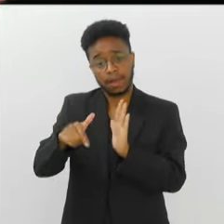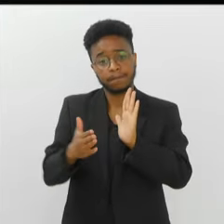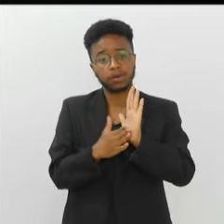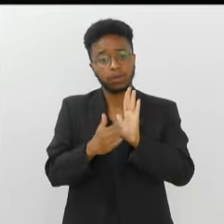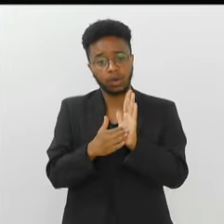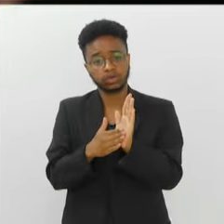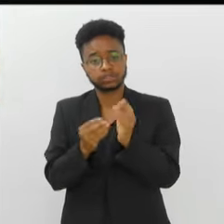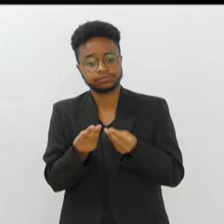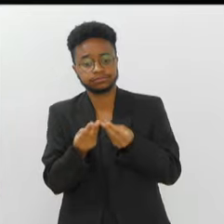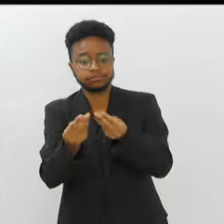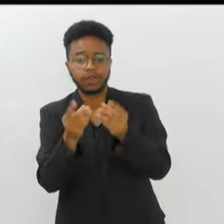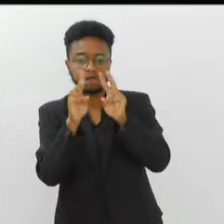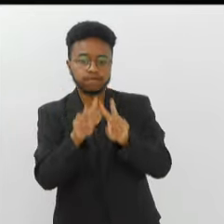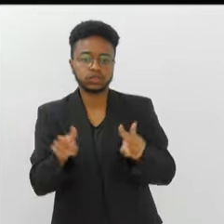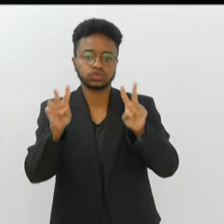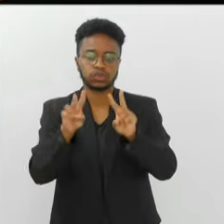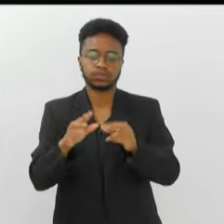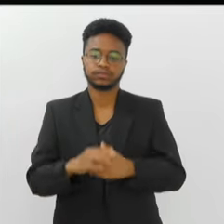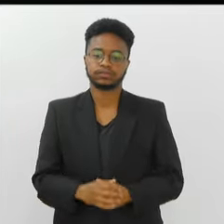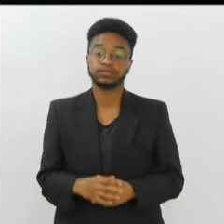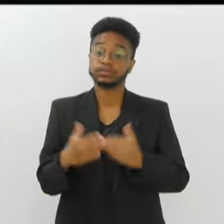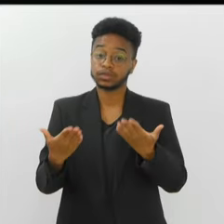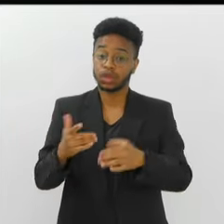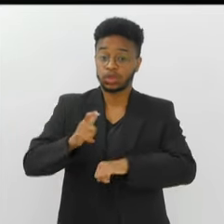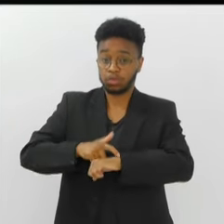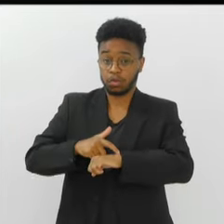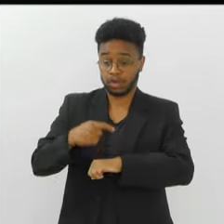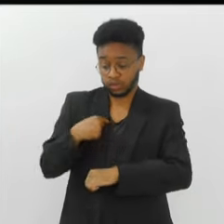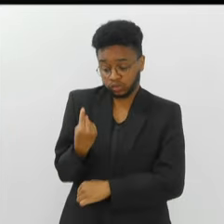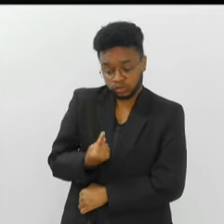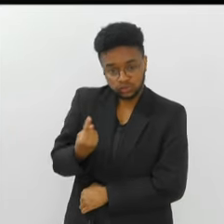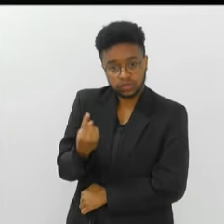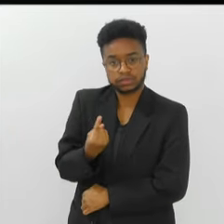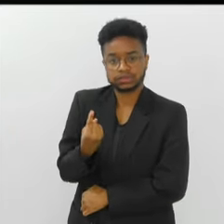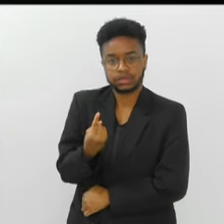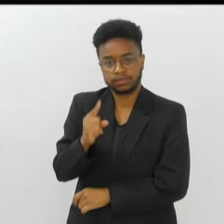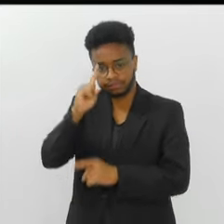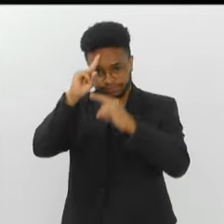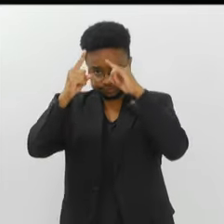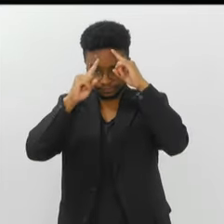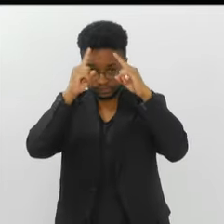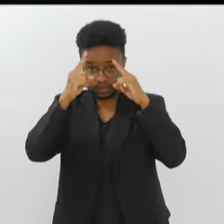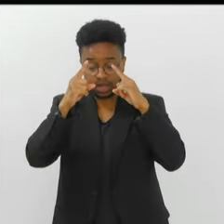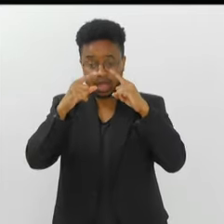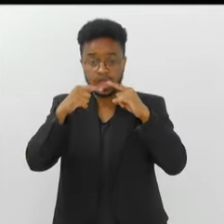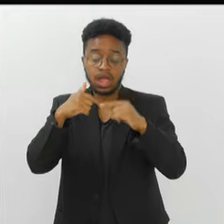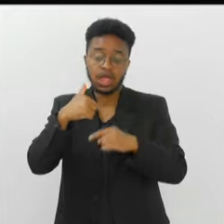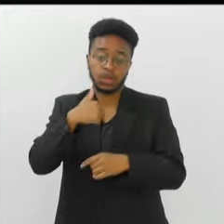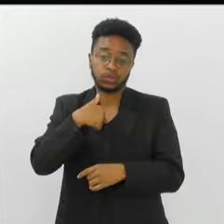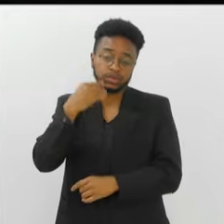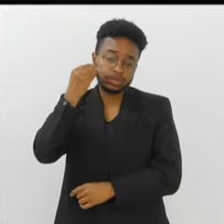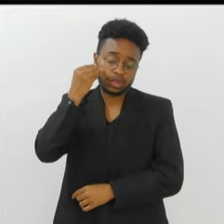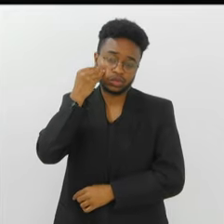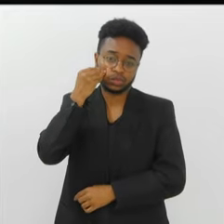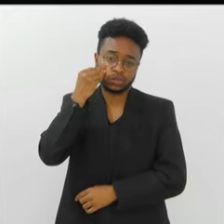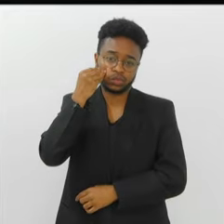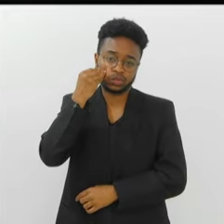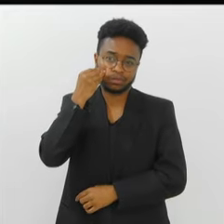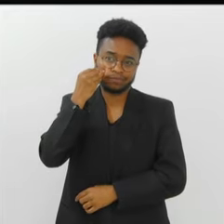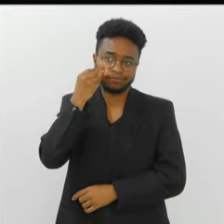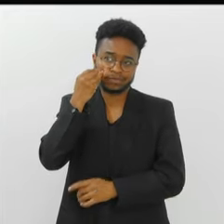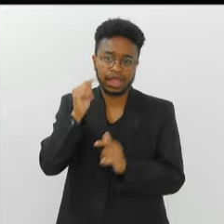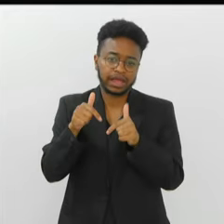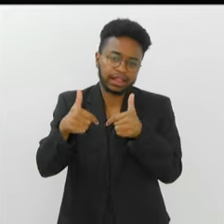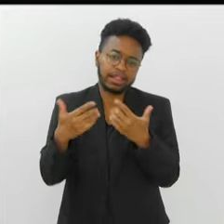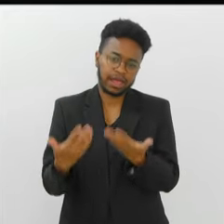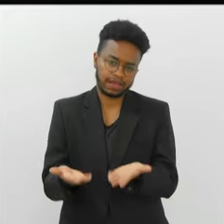visualidade, como proposta visual, né? Então, nesse momento de solidão criativa, eu tento